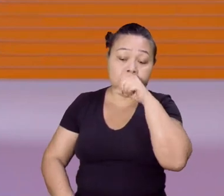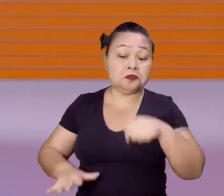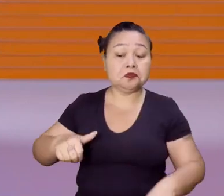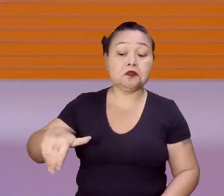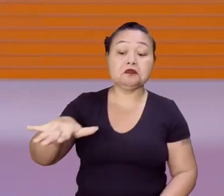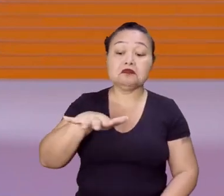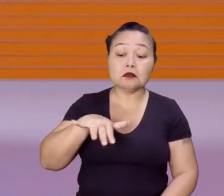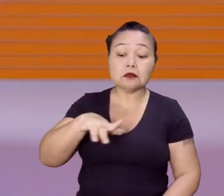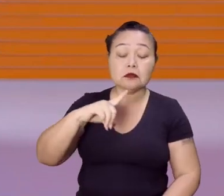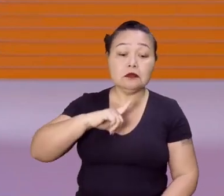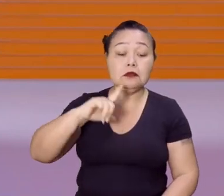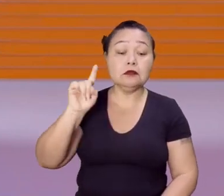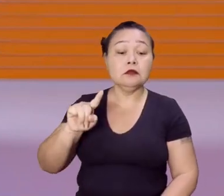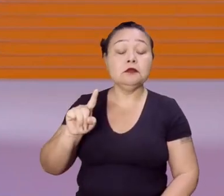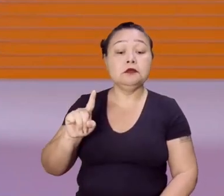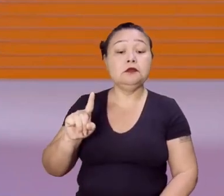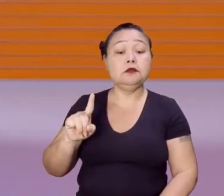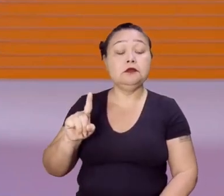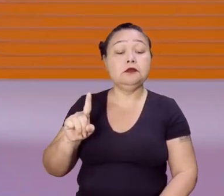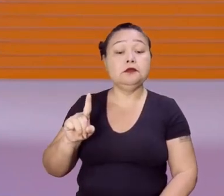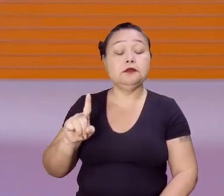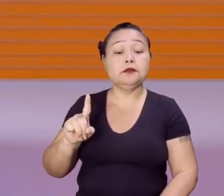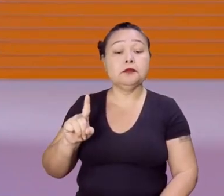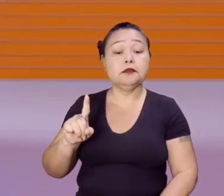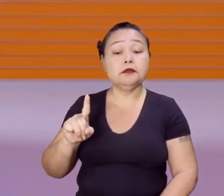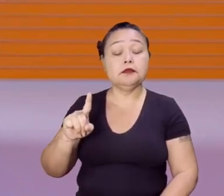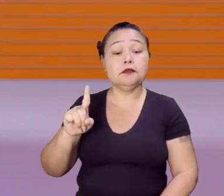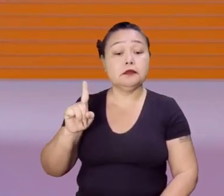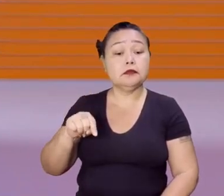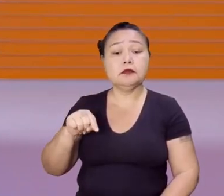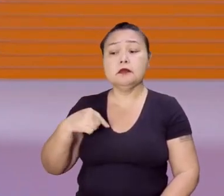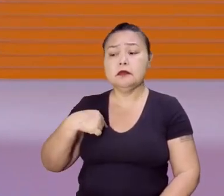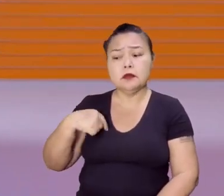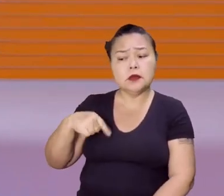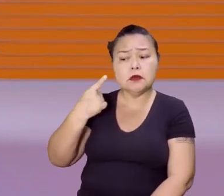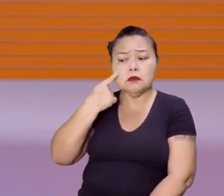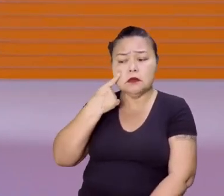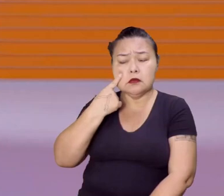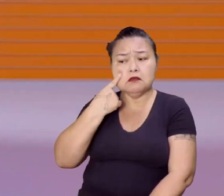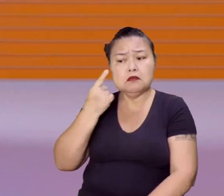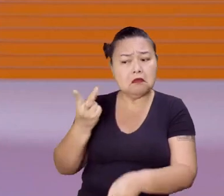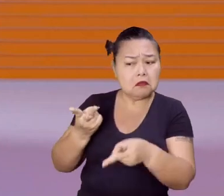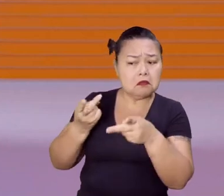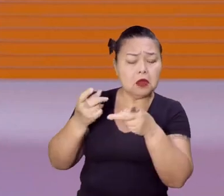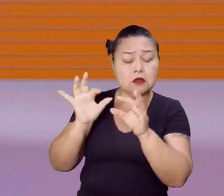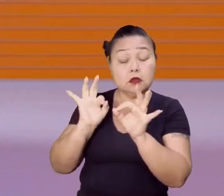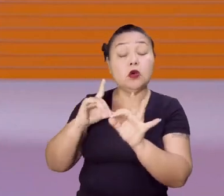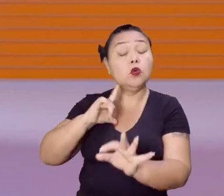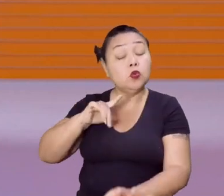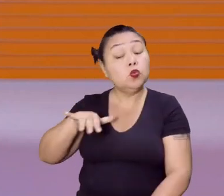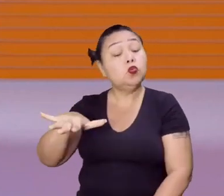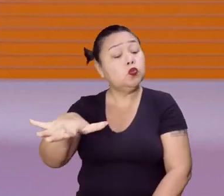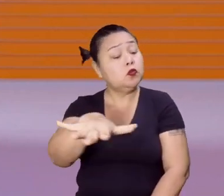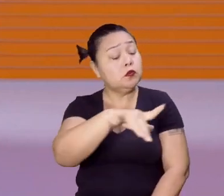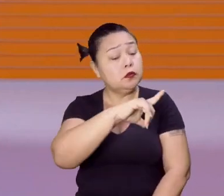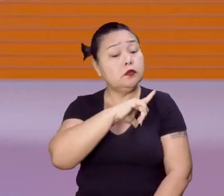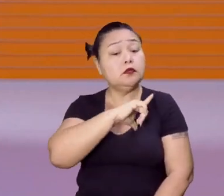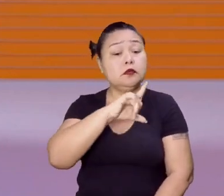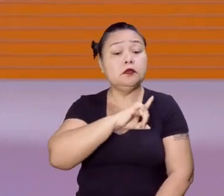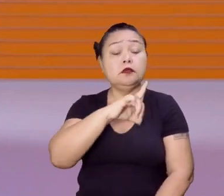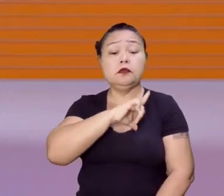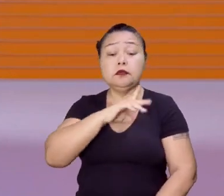isso, gente. Muitas vezes a gente ignora isso, mas em todas as áreas de atuação,